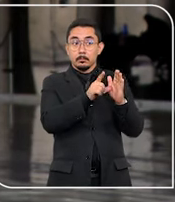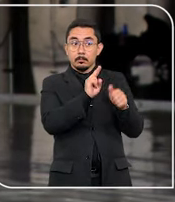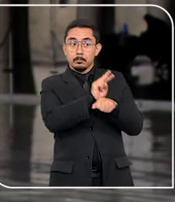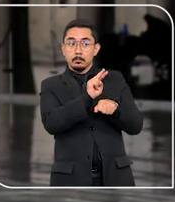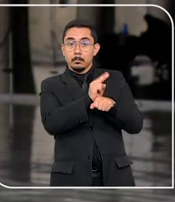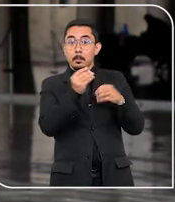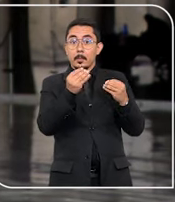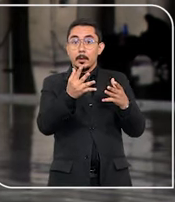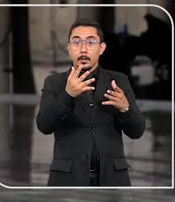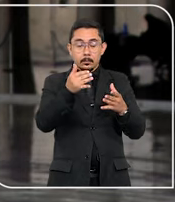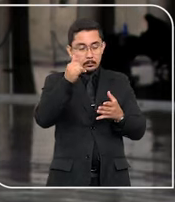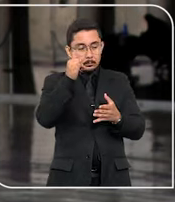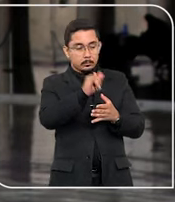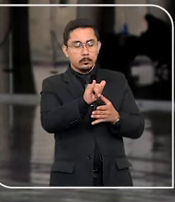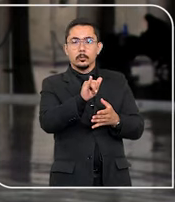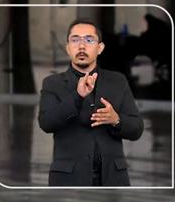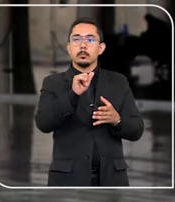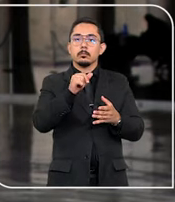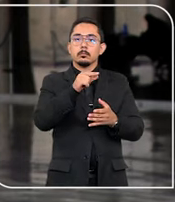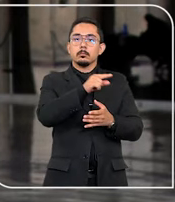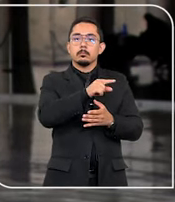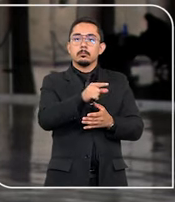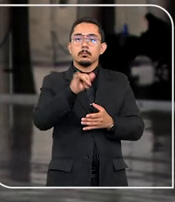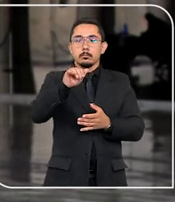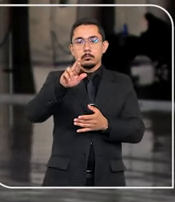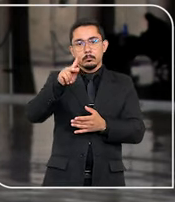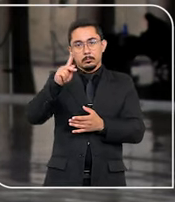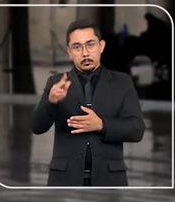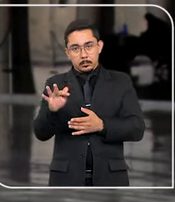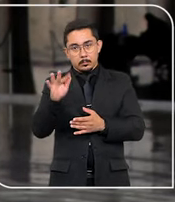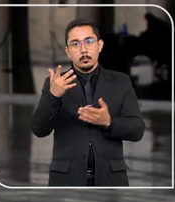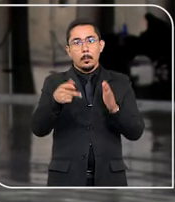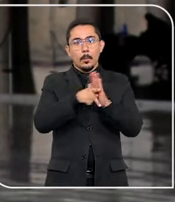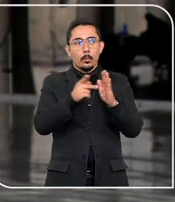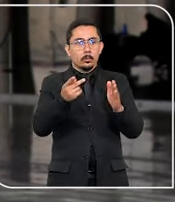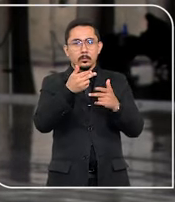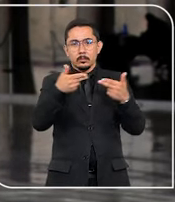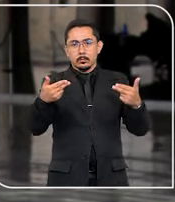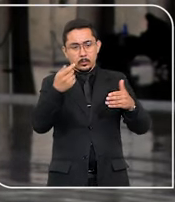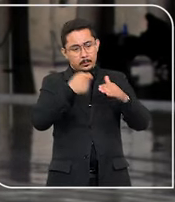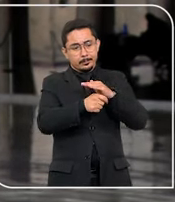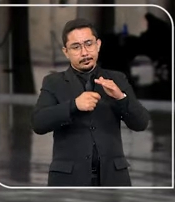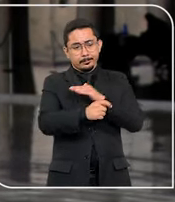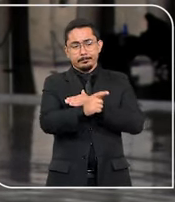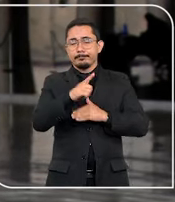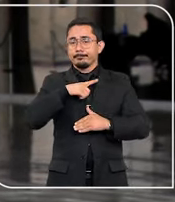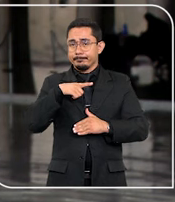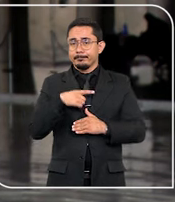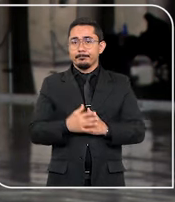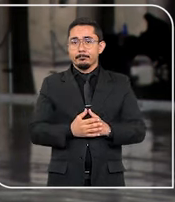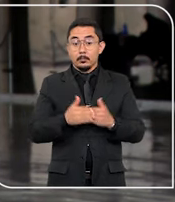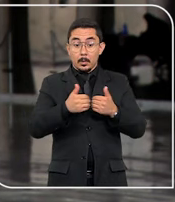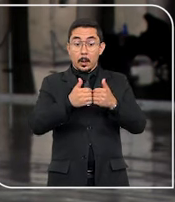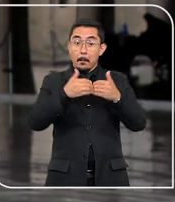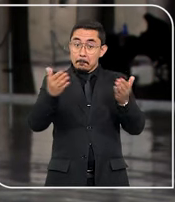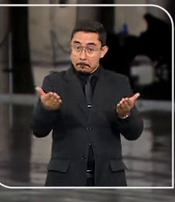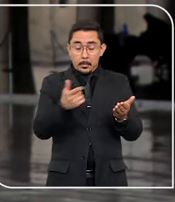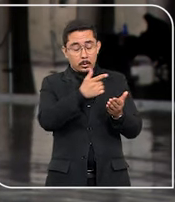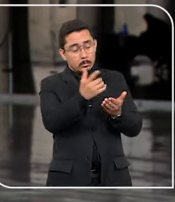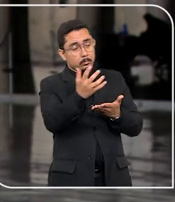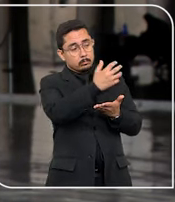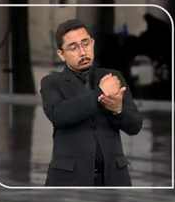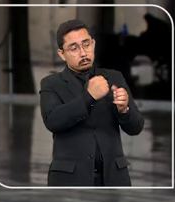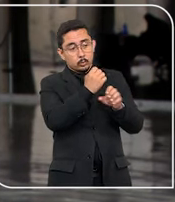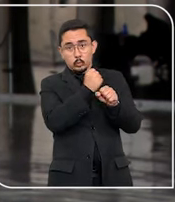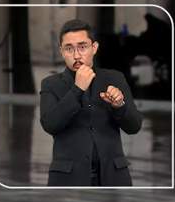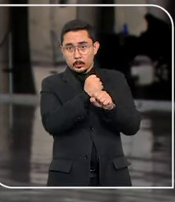para impedir a cobrança do imposto sobre a transferência de cotas de fundo de investimento que herdaram do pai. Com a abertura do inventário, eles